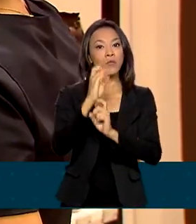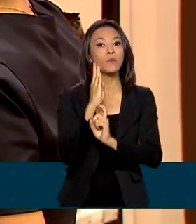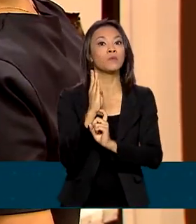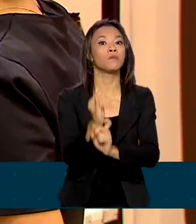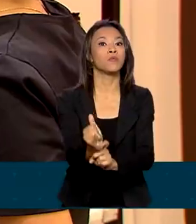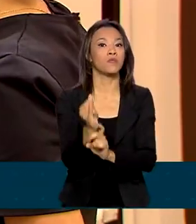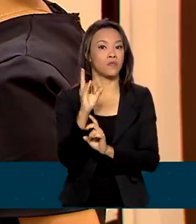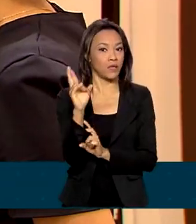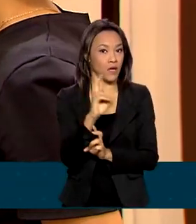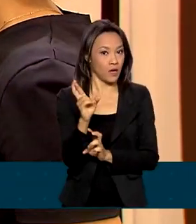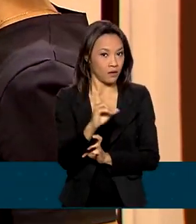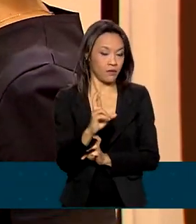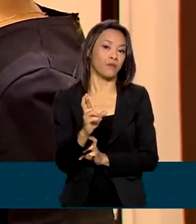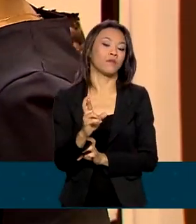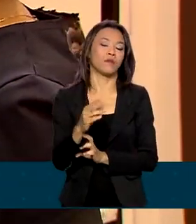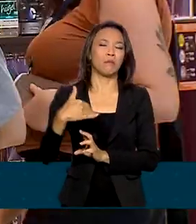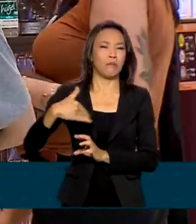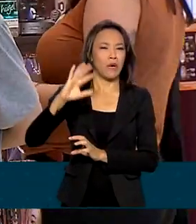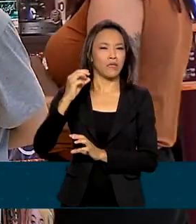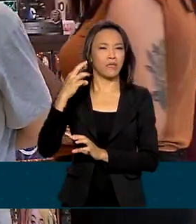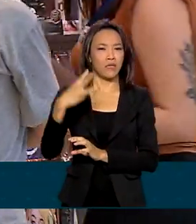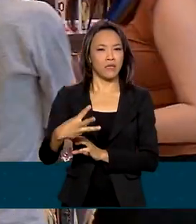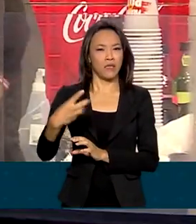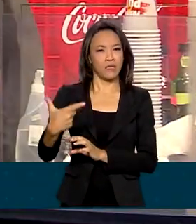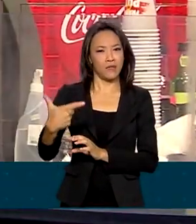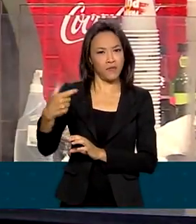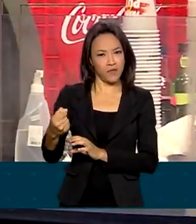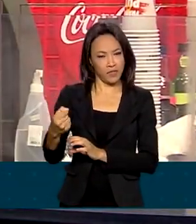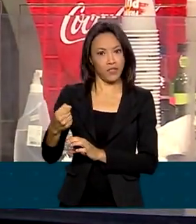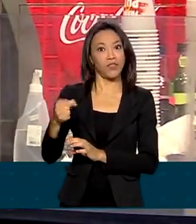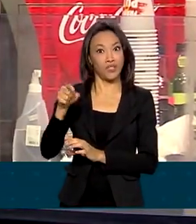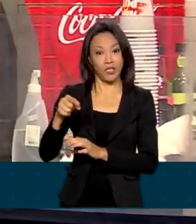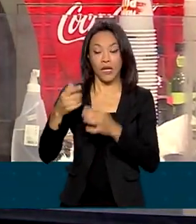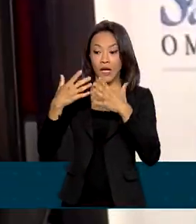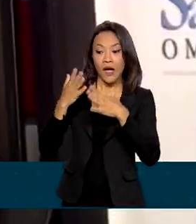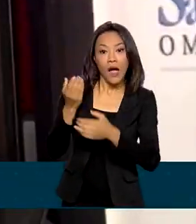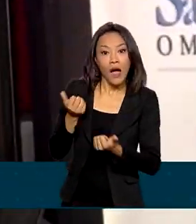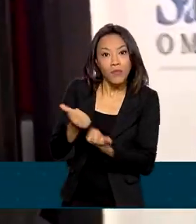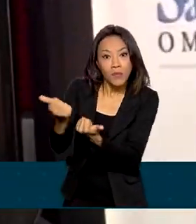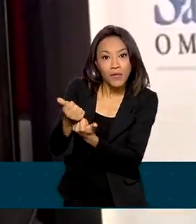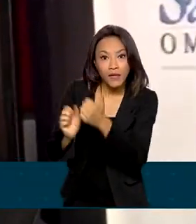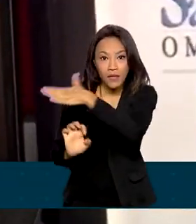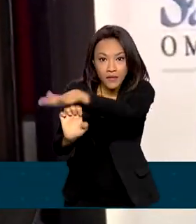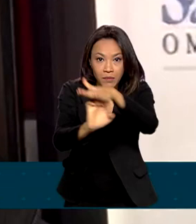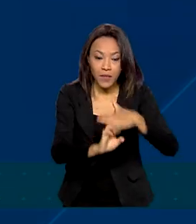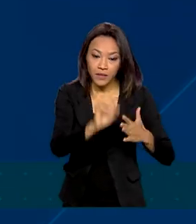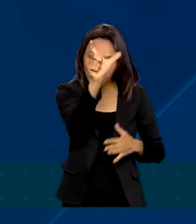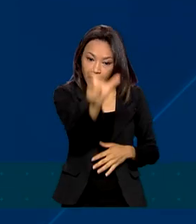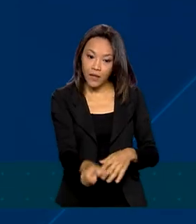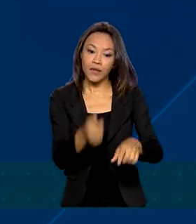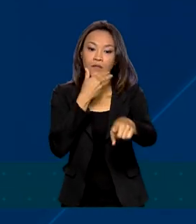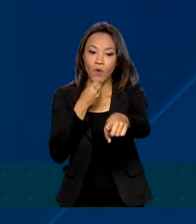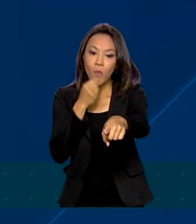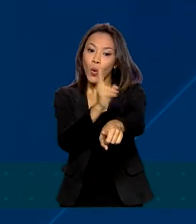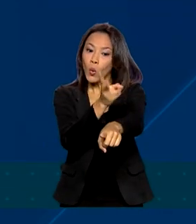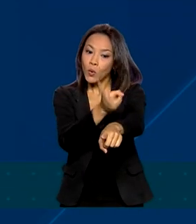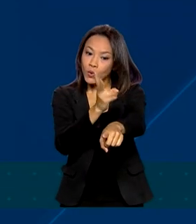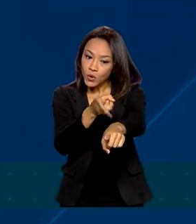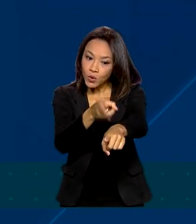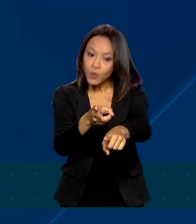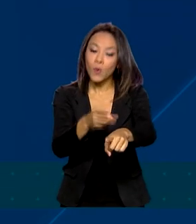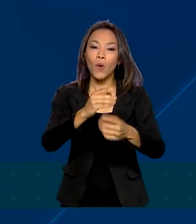reais, com mais de 320 mil empresas atendidas. Juarez conseguiu manter a pastelaria em